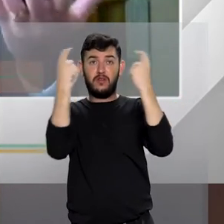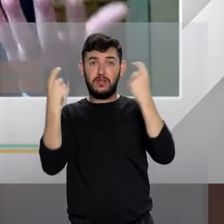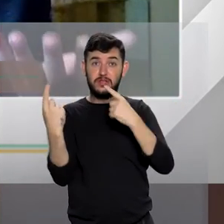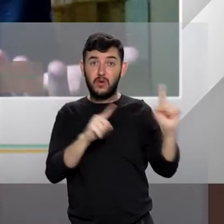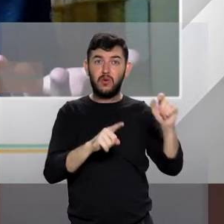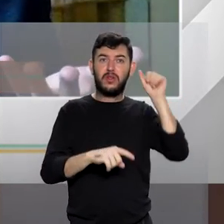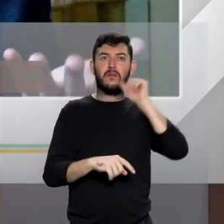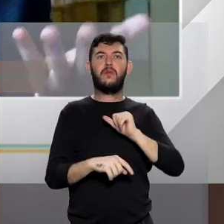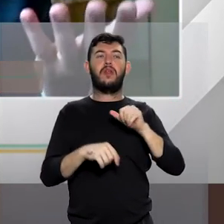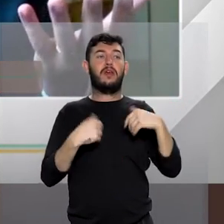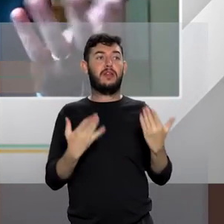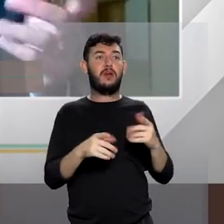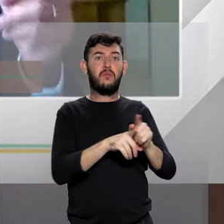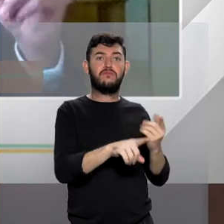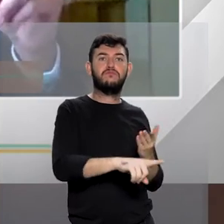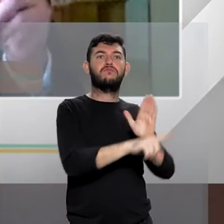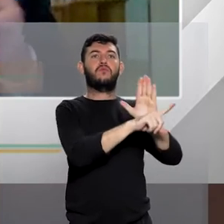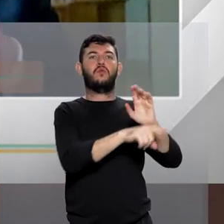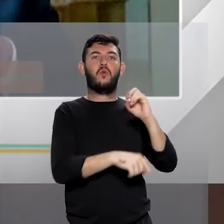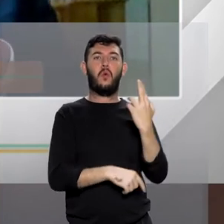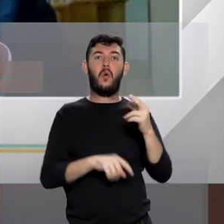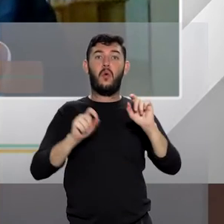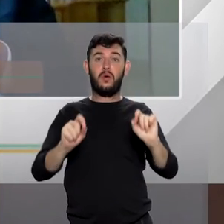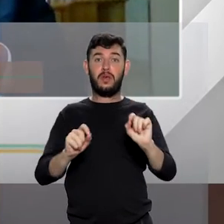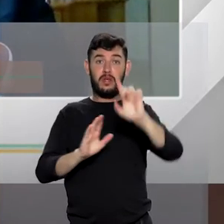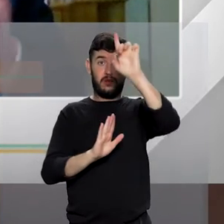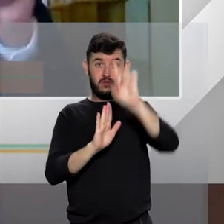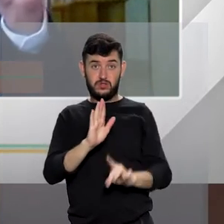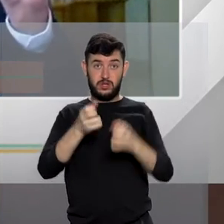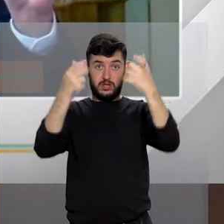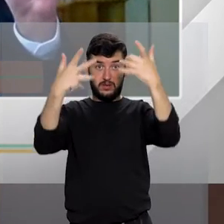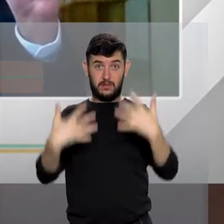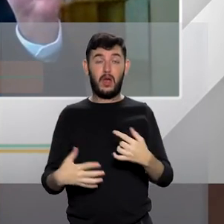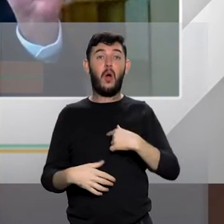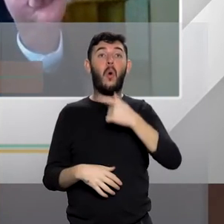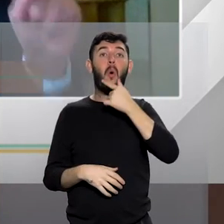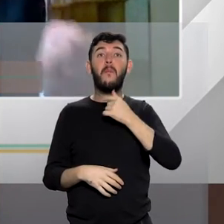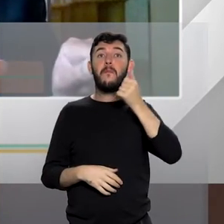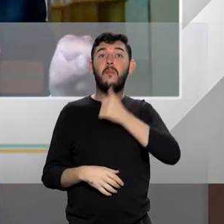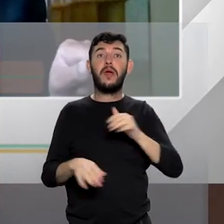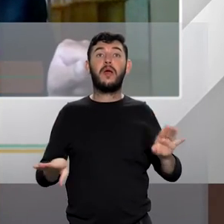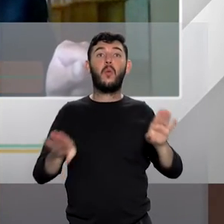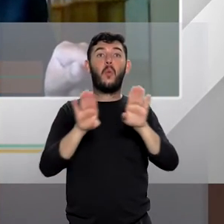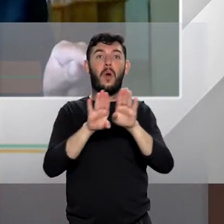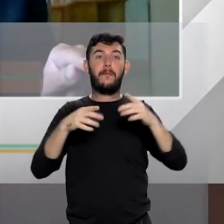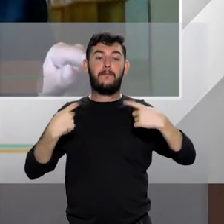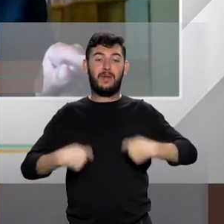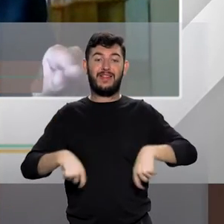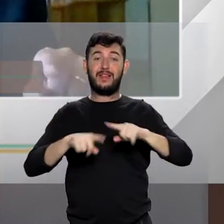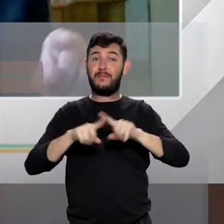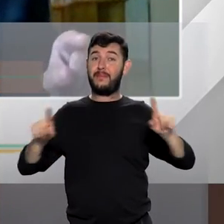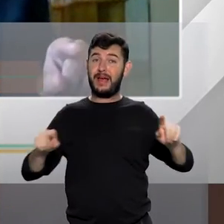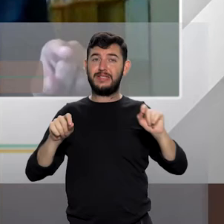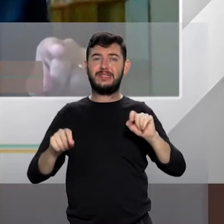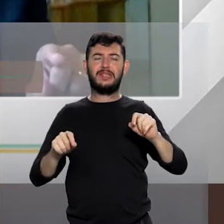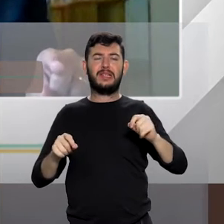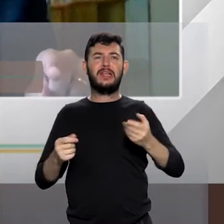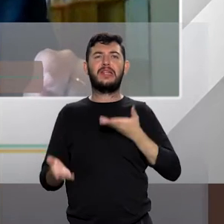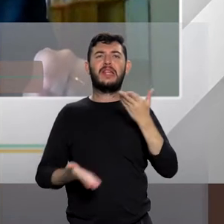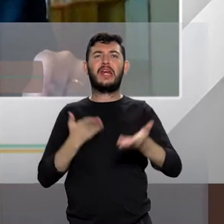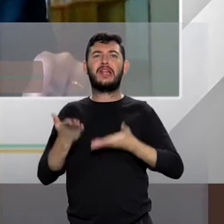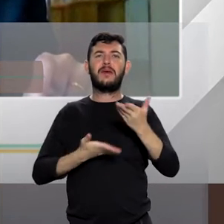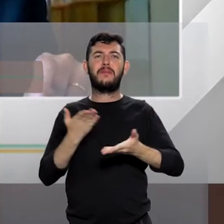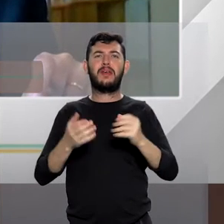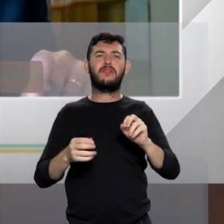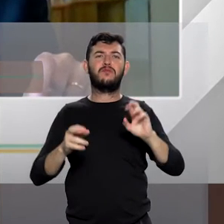explicitar dentro do direito que homens e mulheres deveriam ser iguais, mas na prática eles não são tratados iguais. E assim como o Rui